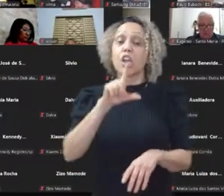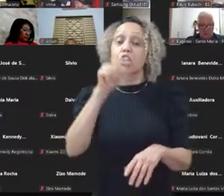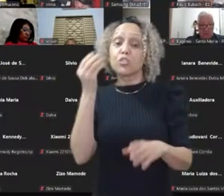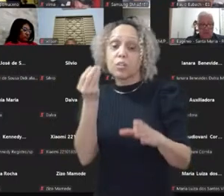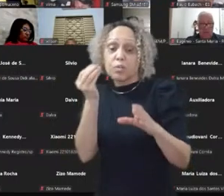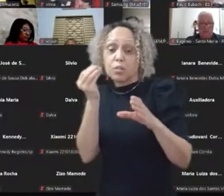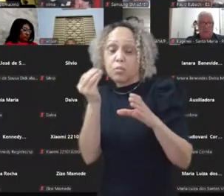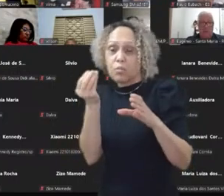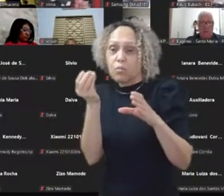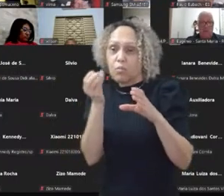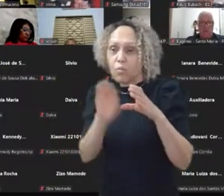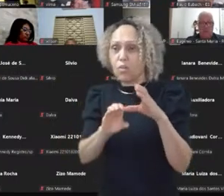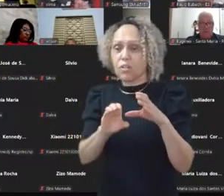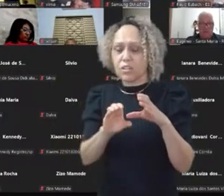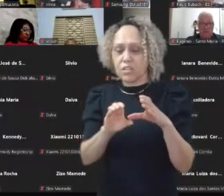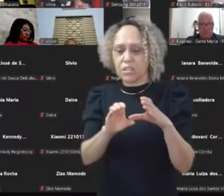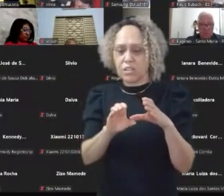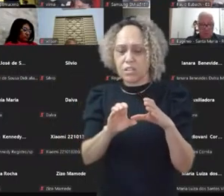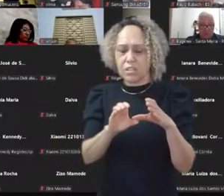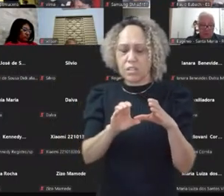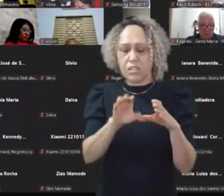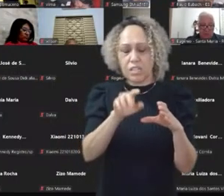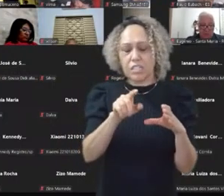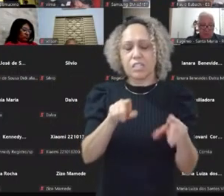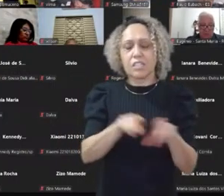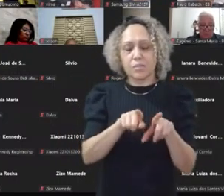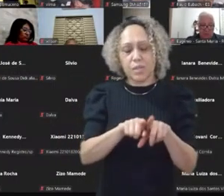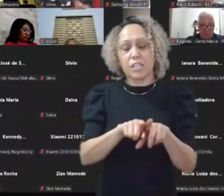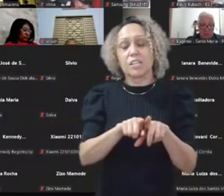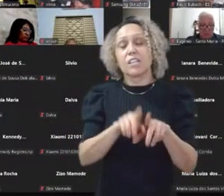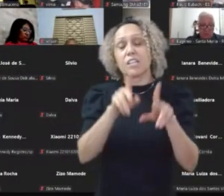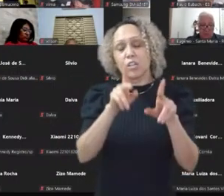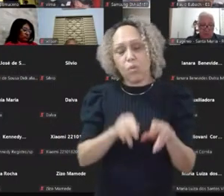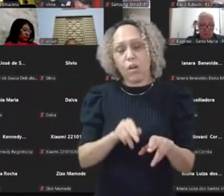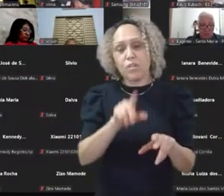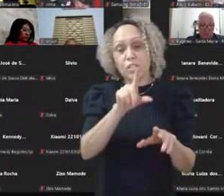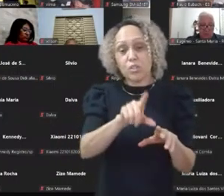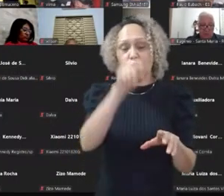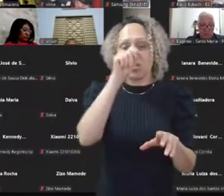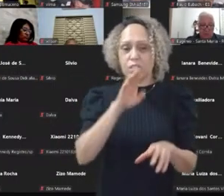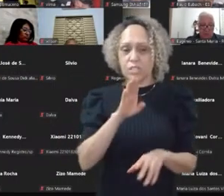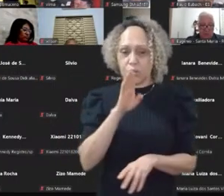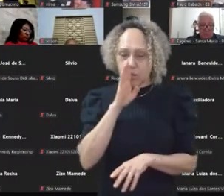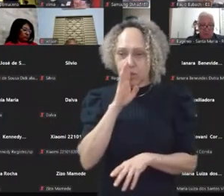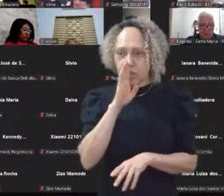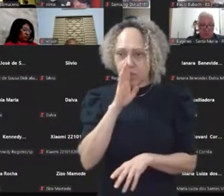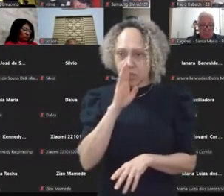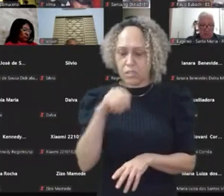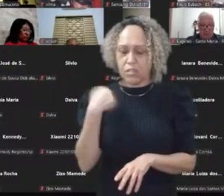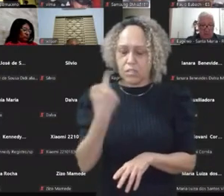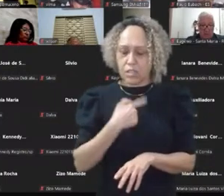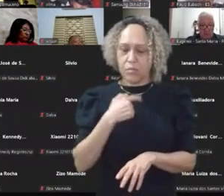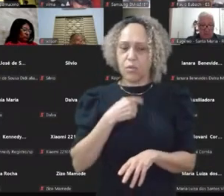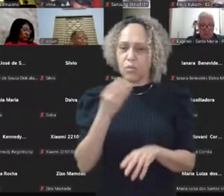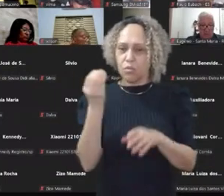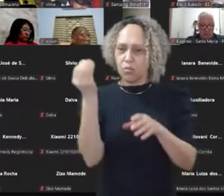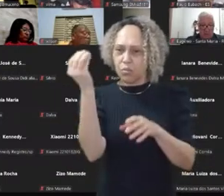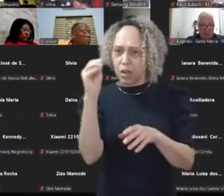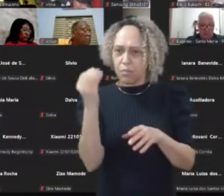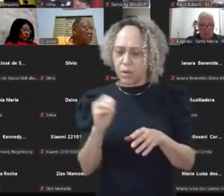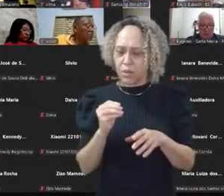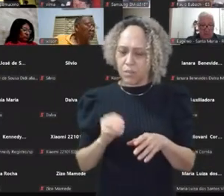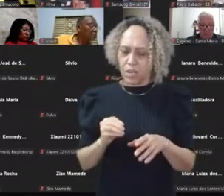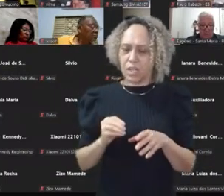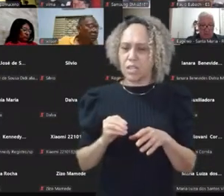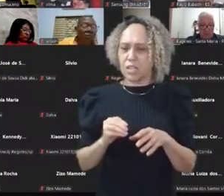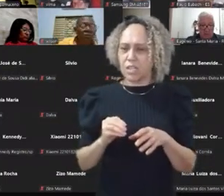também escolhe o que a gente silencia. E, nos últimos tempos, a gente tem silenciado bastante as pautas comuns, como a gente encontra esses nexos, como a gente